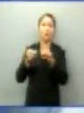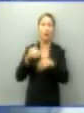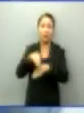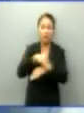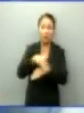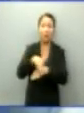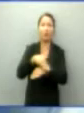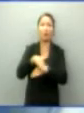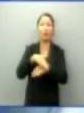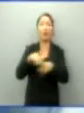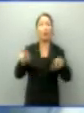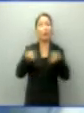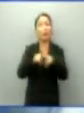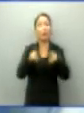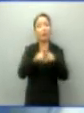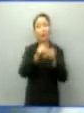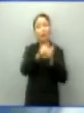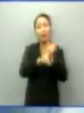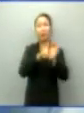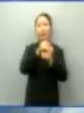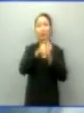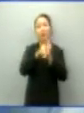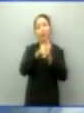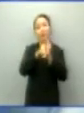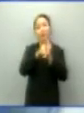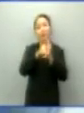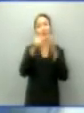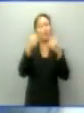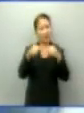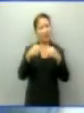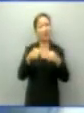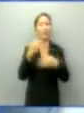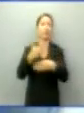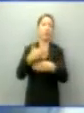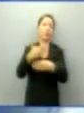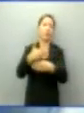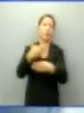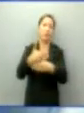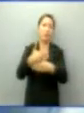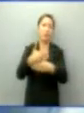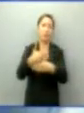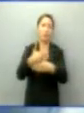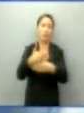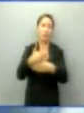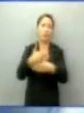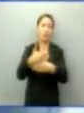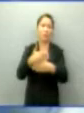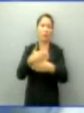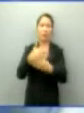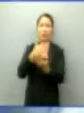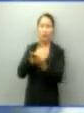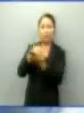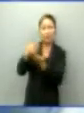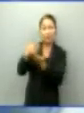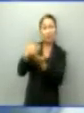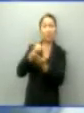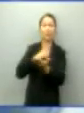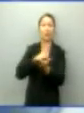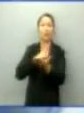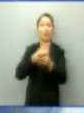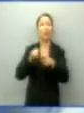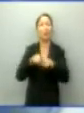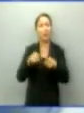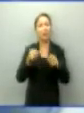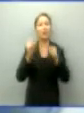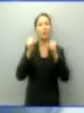em ferrovias, aliás. Nessas ferrovias, nossas ferrovias, tem que ter esses traçados previstos, nós temos que articular para que essas ferrovias,